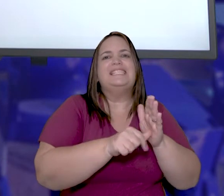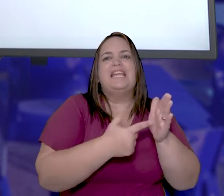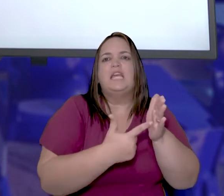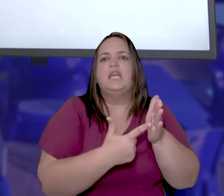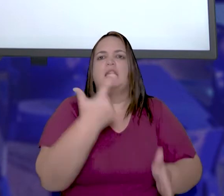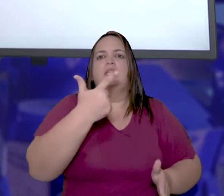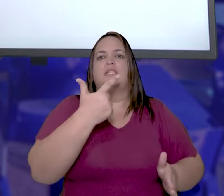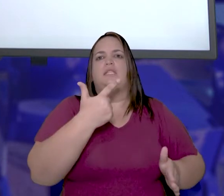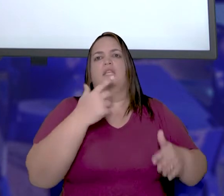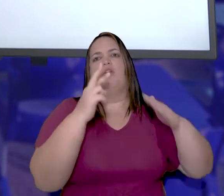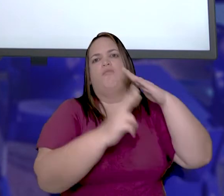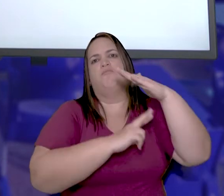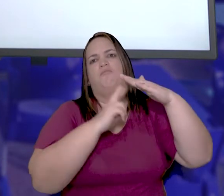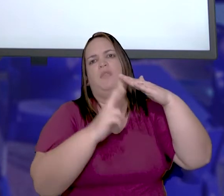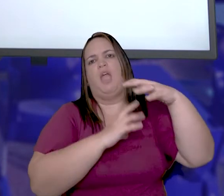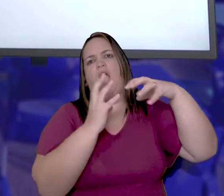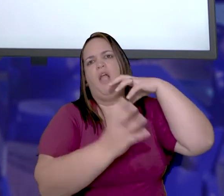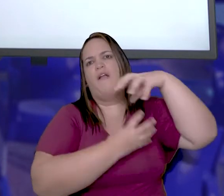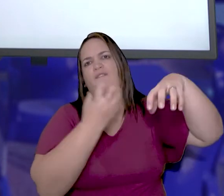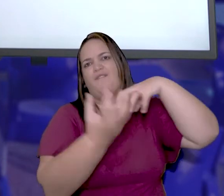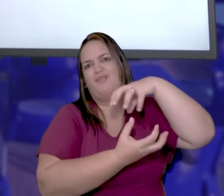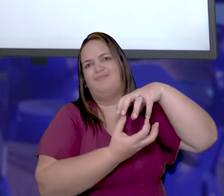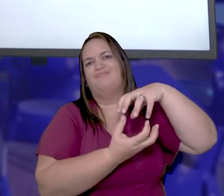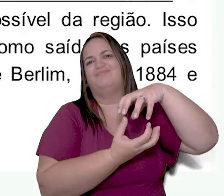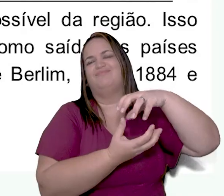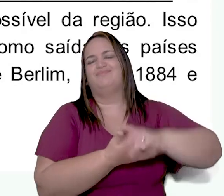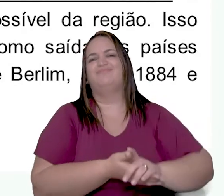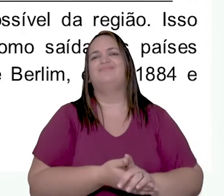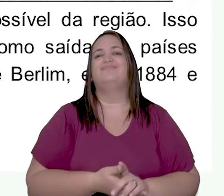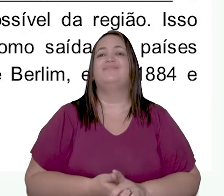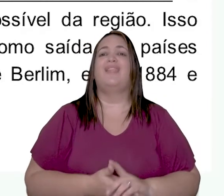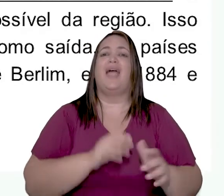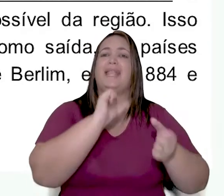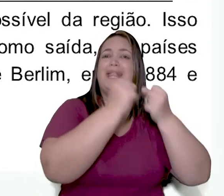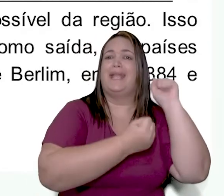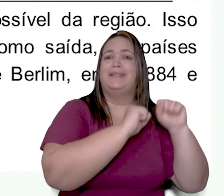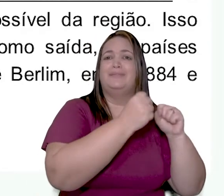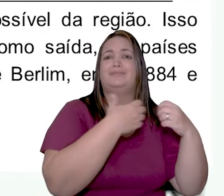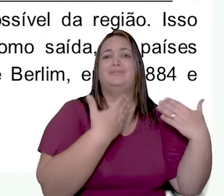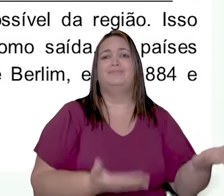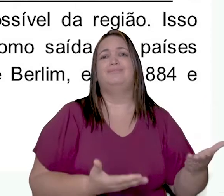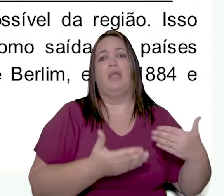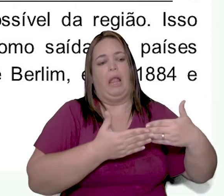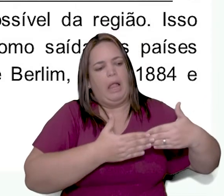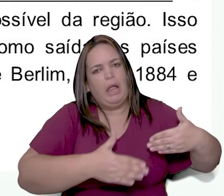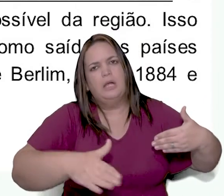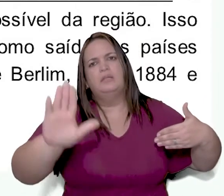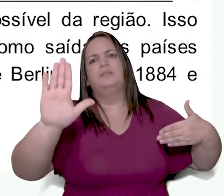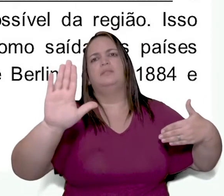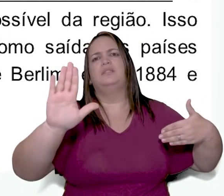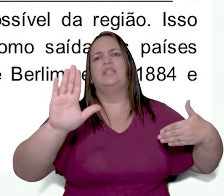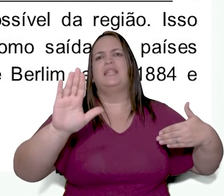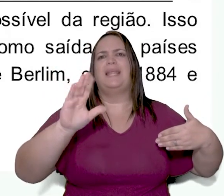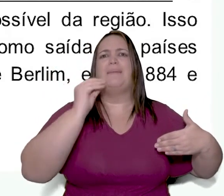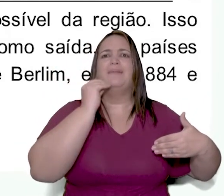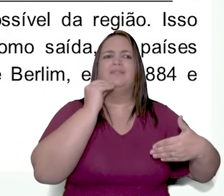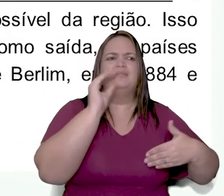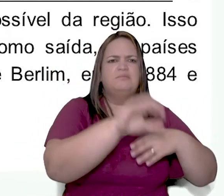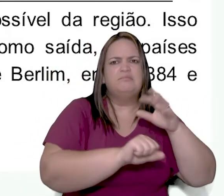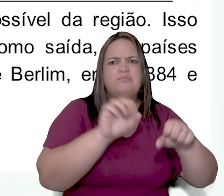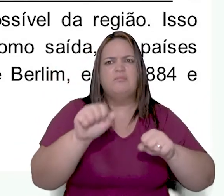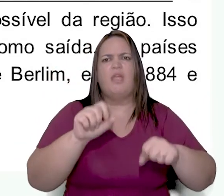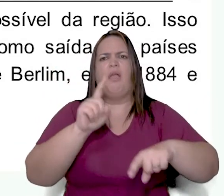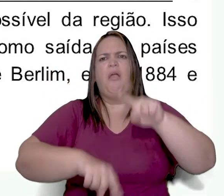A Europa estava passando pela segunda revolução industrial e a partir